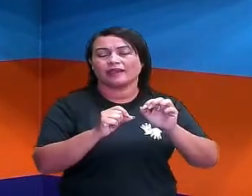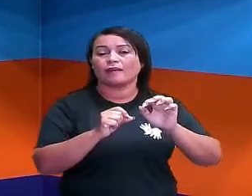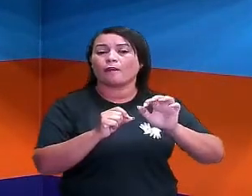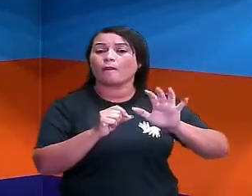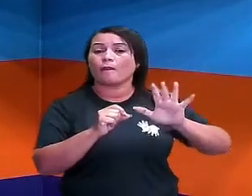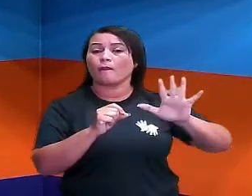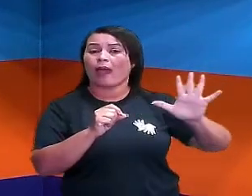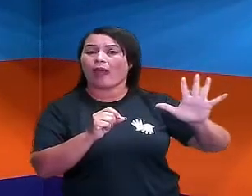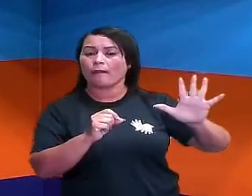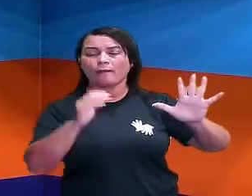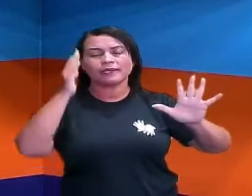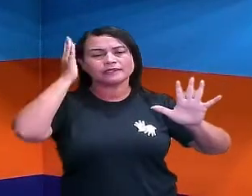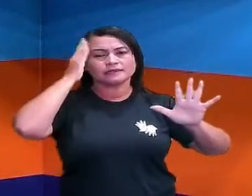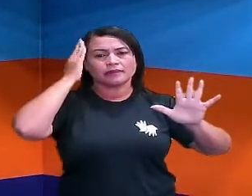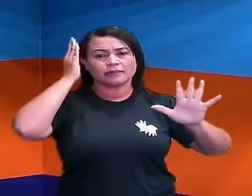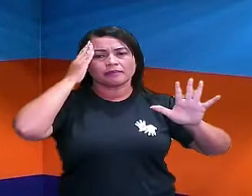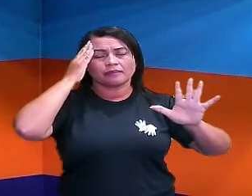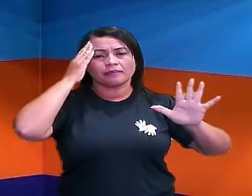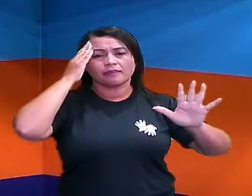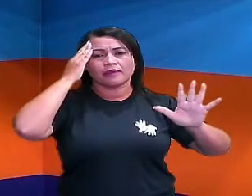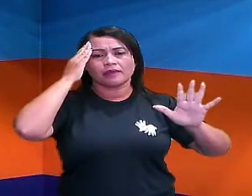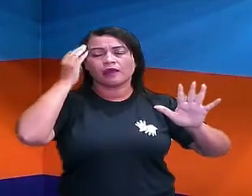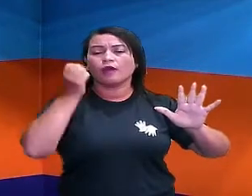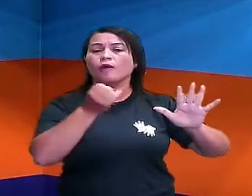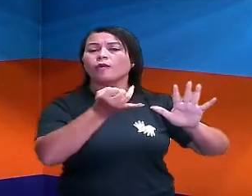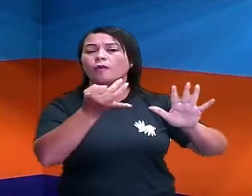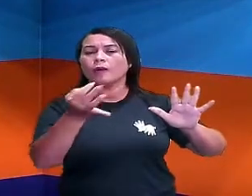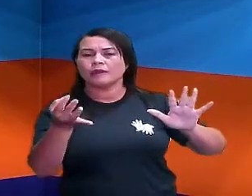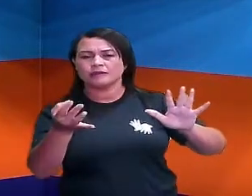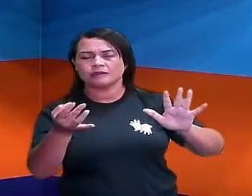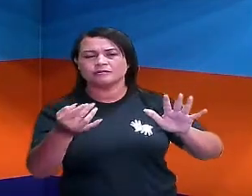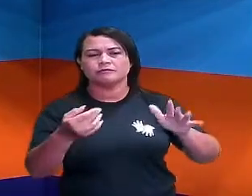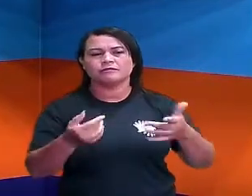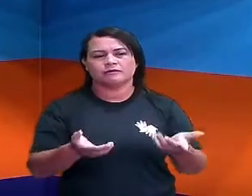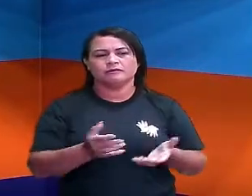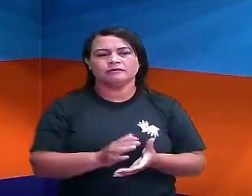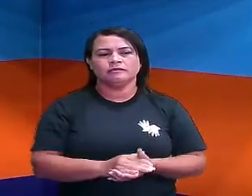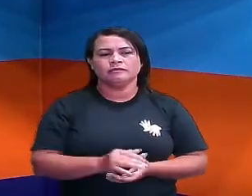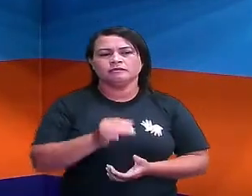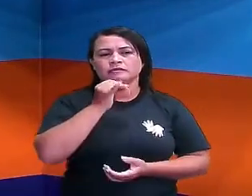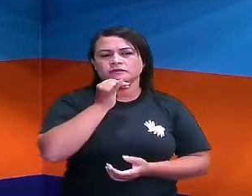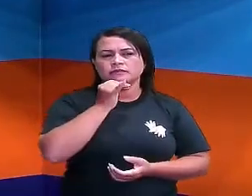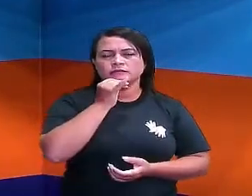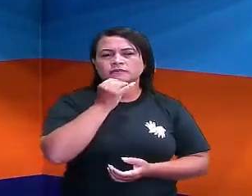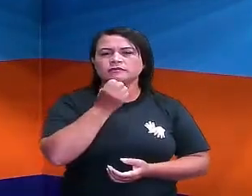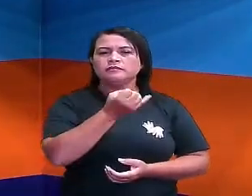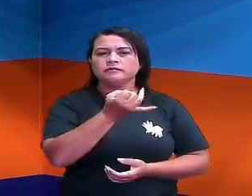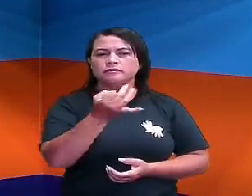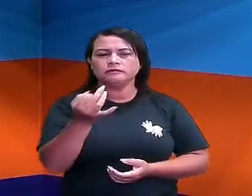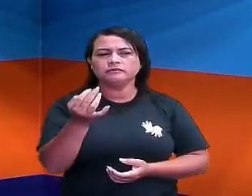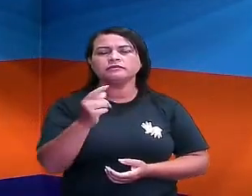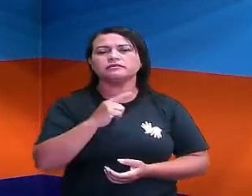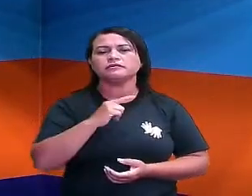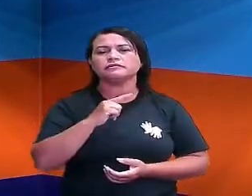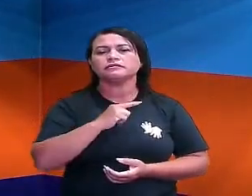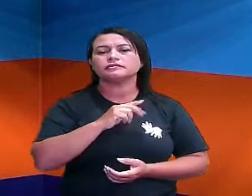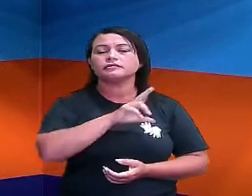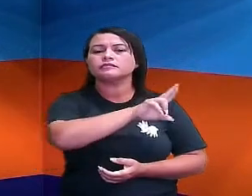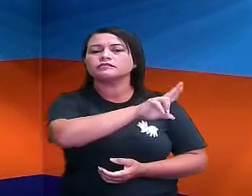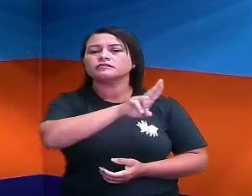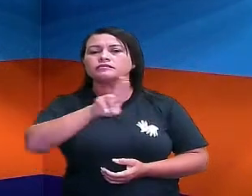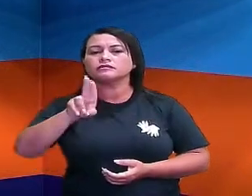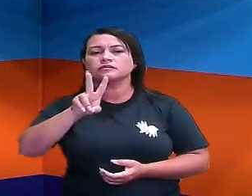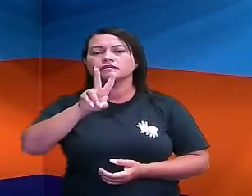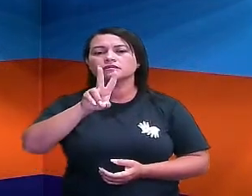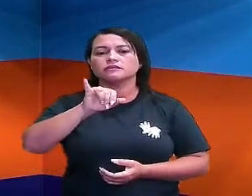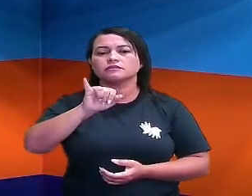palmo para saber o tamanho das coisinhas. Então, por exemplo, se eu quiser saber quantos palmos tem aqui, ó, no nome